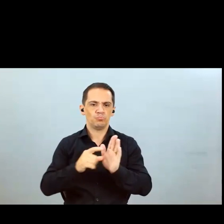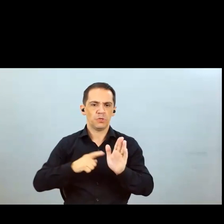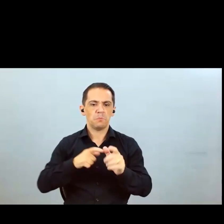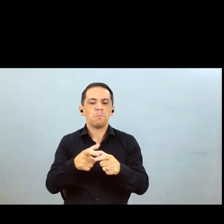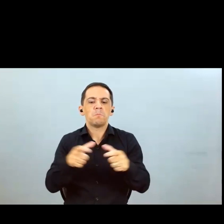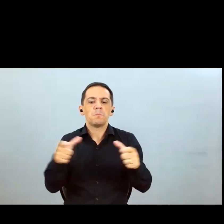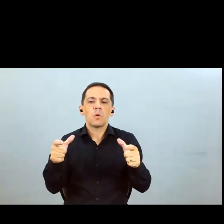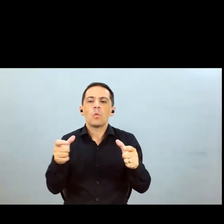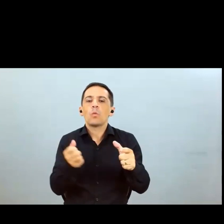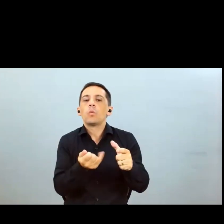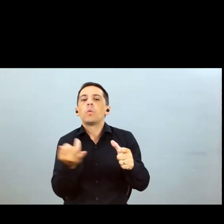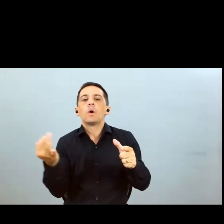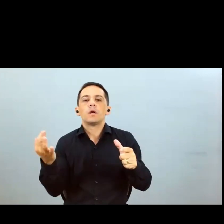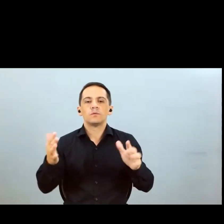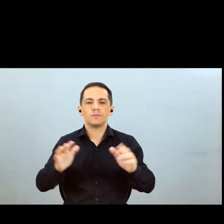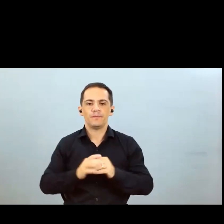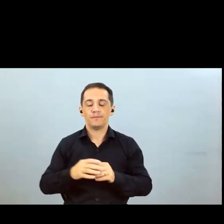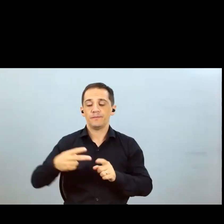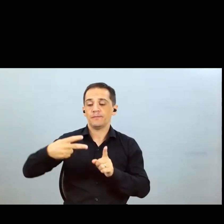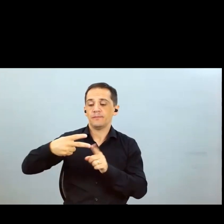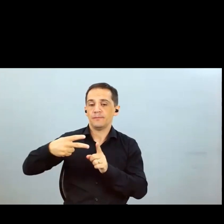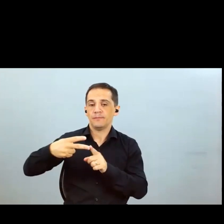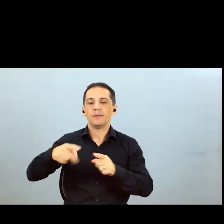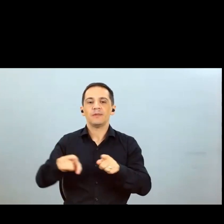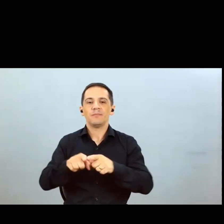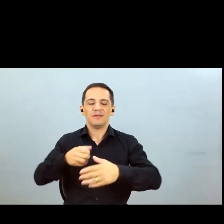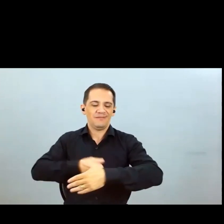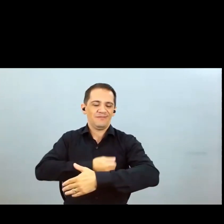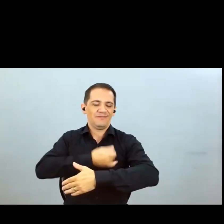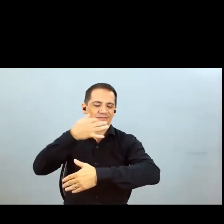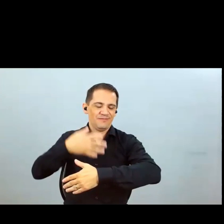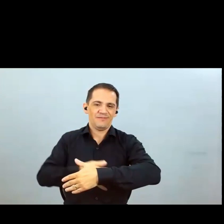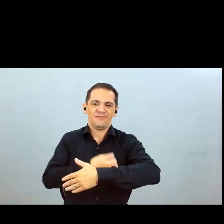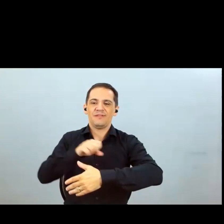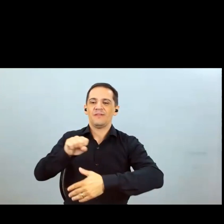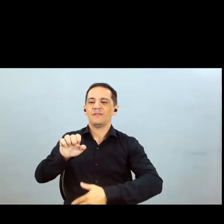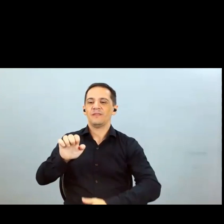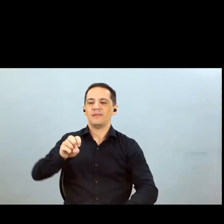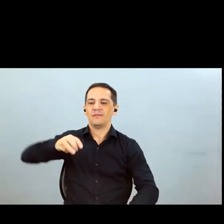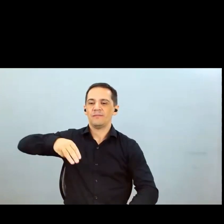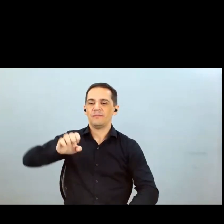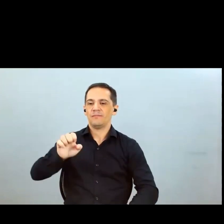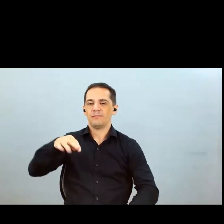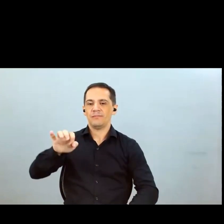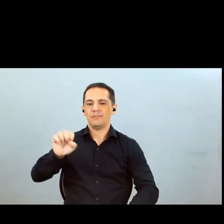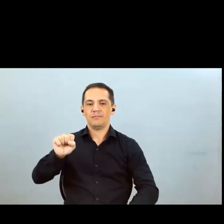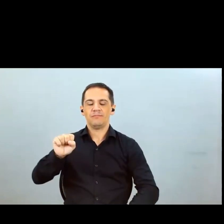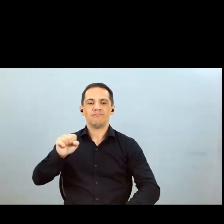está a evolução do segmento de sementes onde querem chegar e quando seria ótimo obrigado